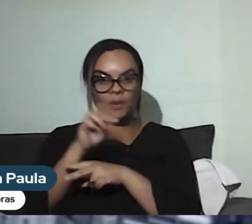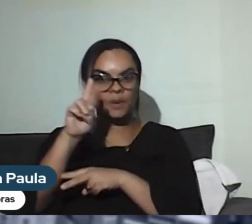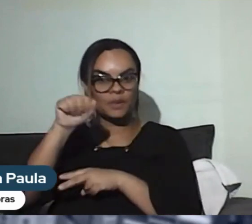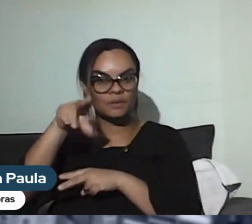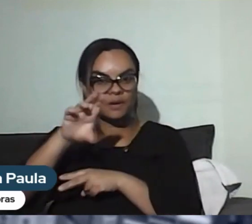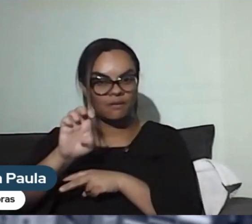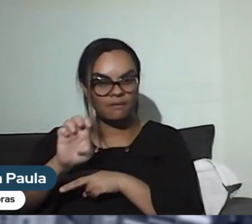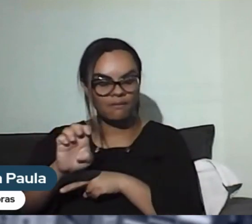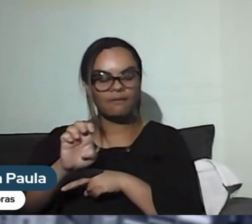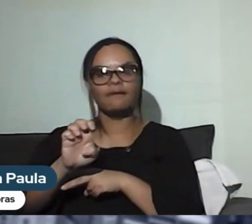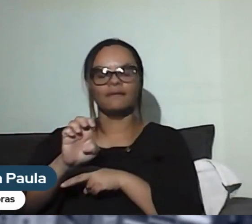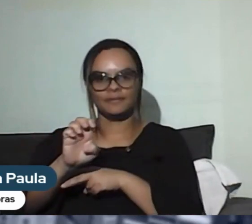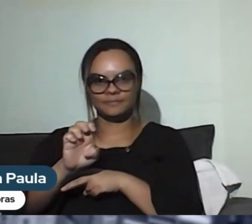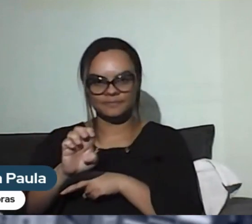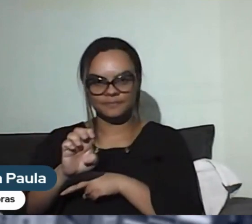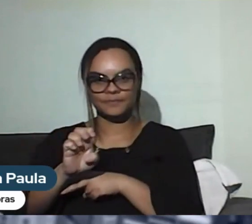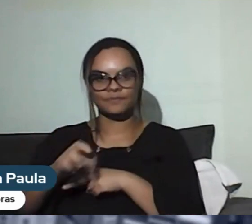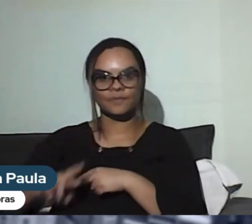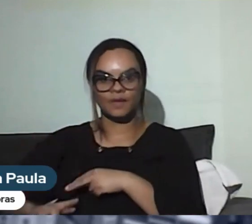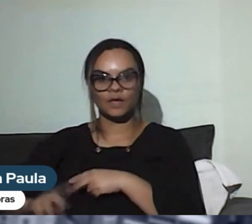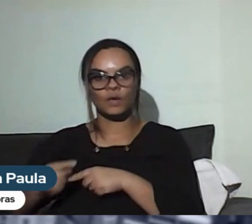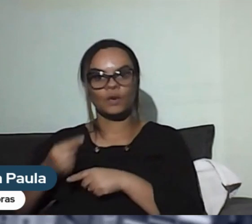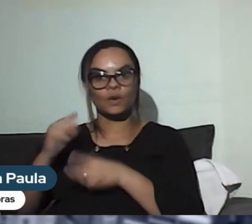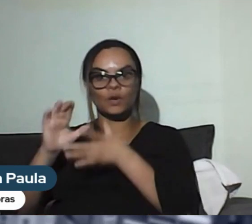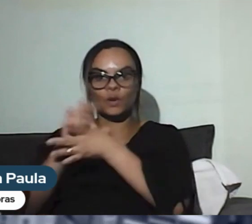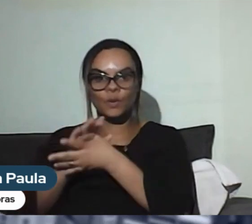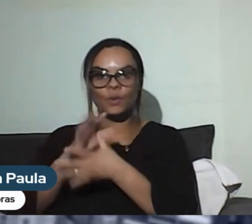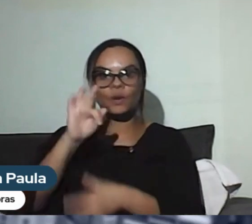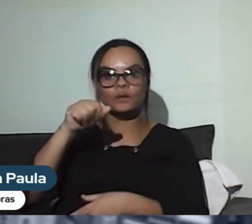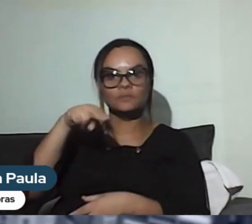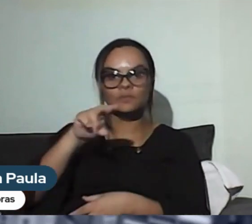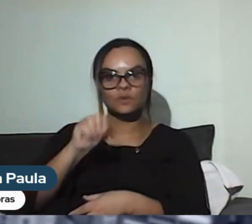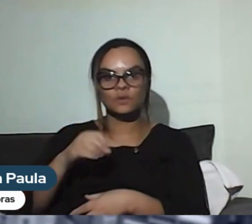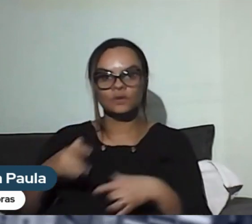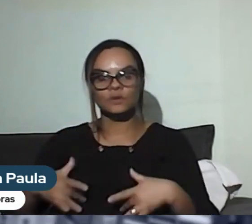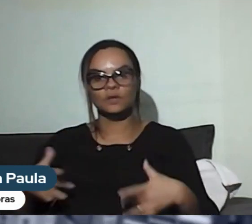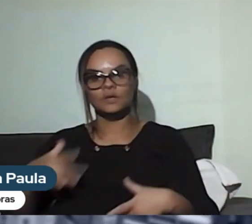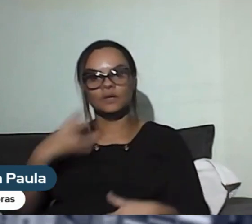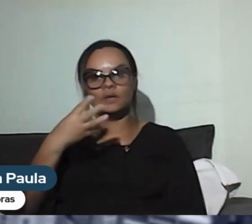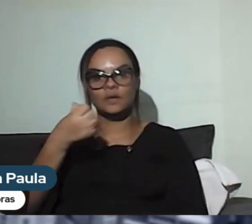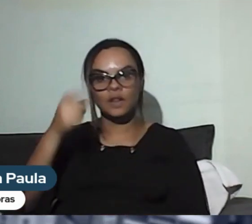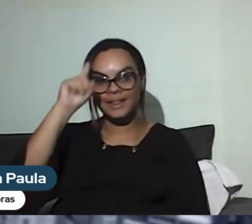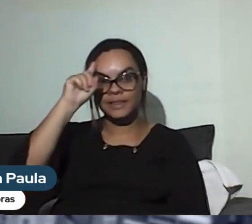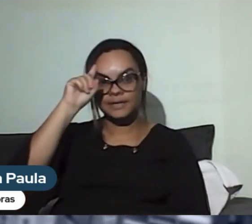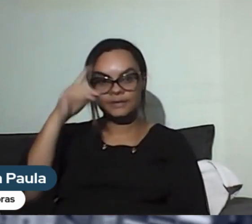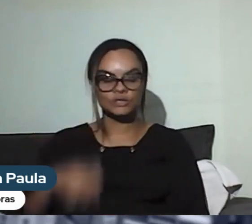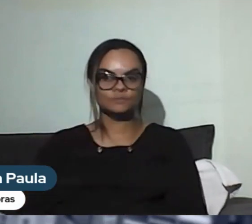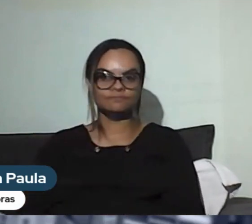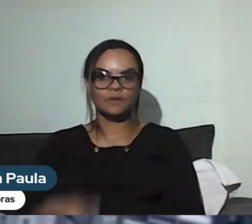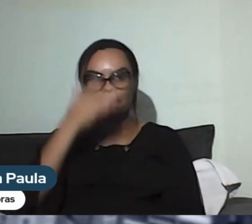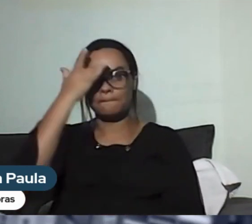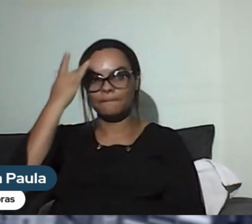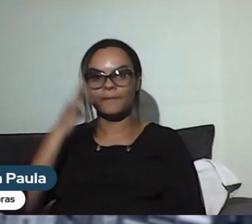recebeu a doação do esposo, o Fernando, que recebeu uma doação há 46 dias, e pessoas que